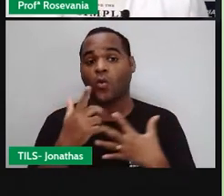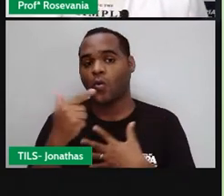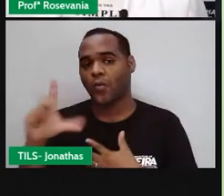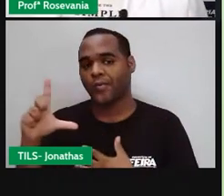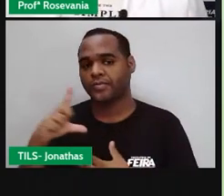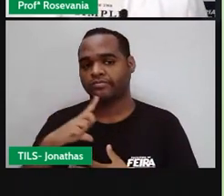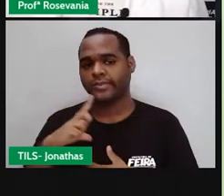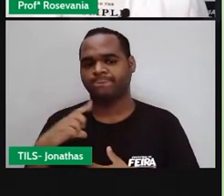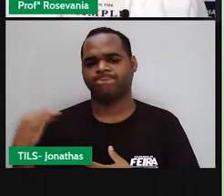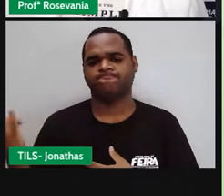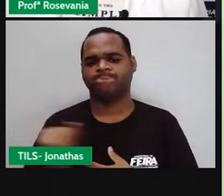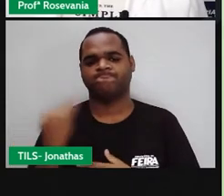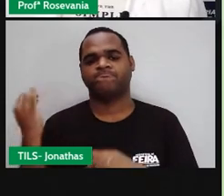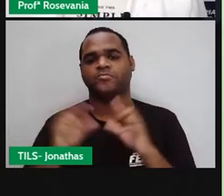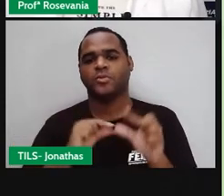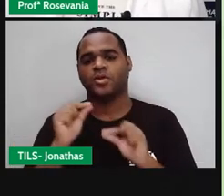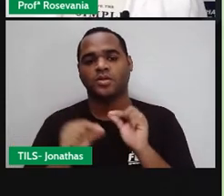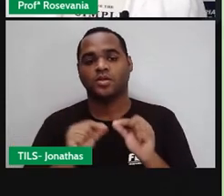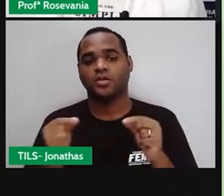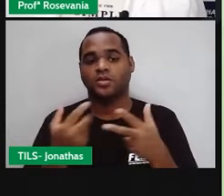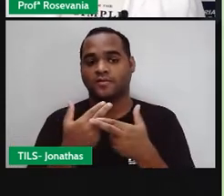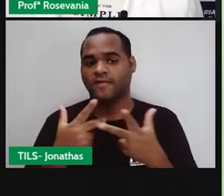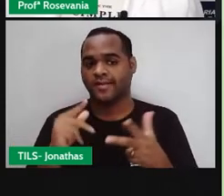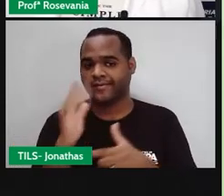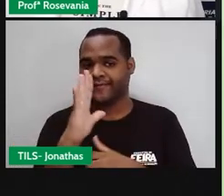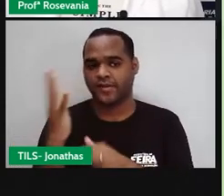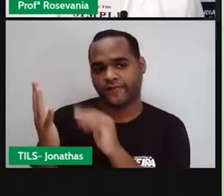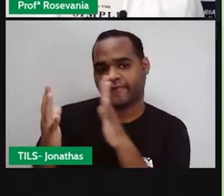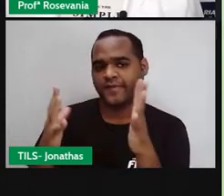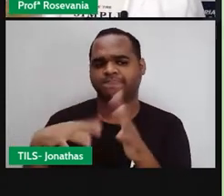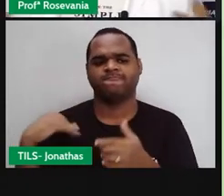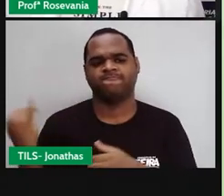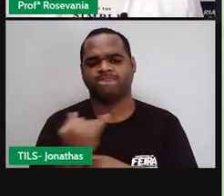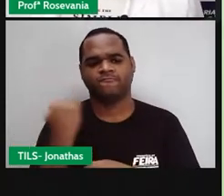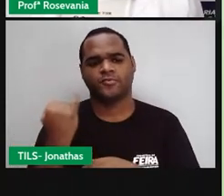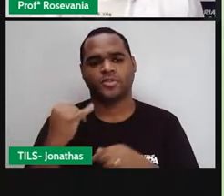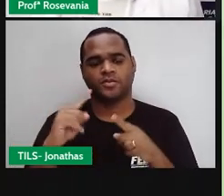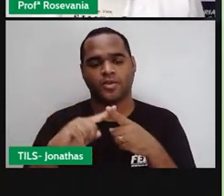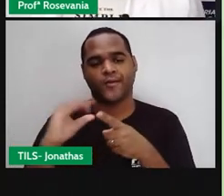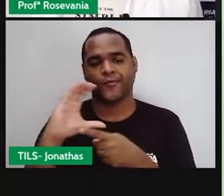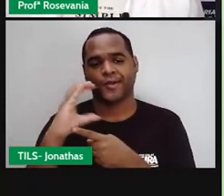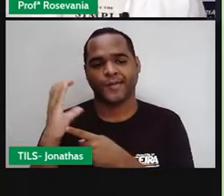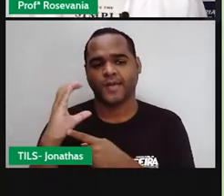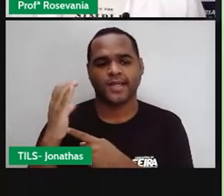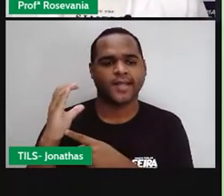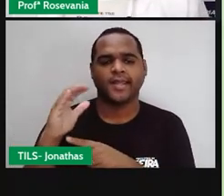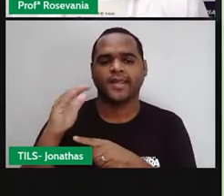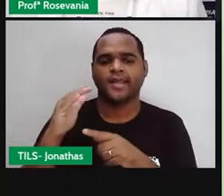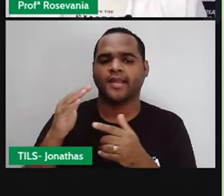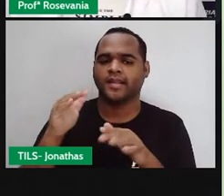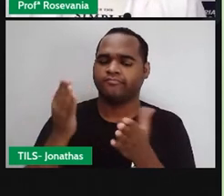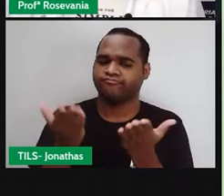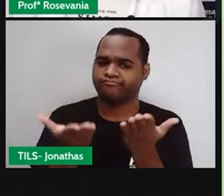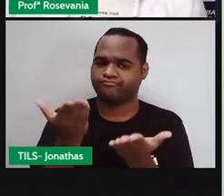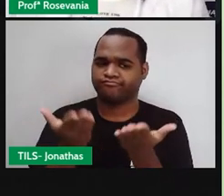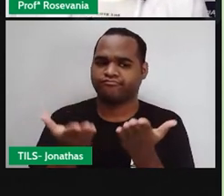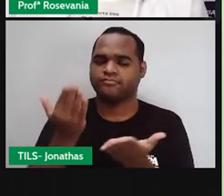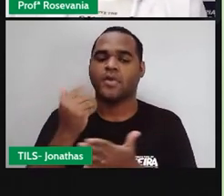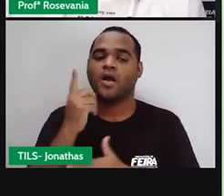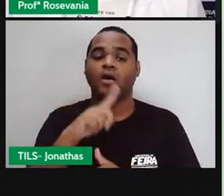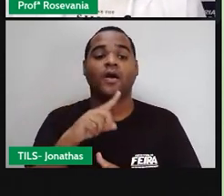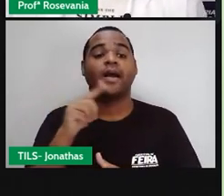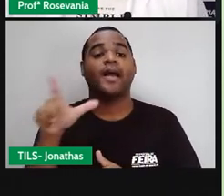em outras aulas, né, a importância das florestas para se manter um clima estável, né, com temperaturas amêndoas, com